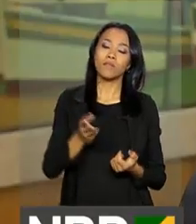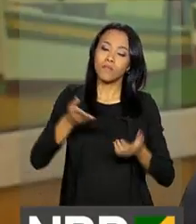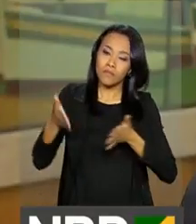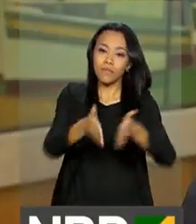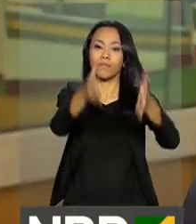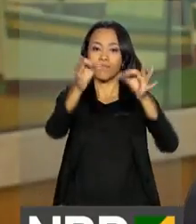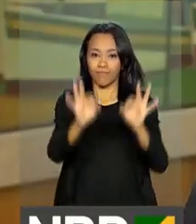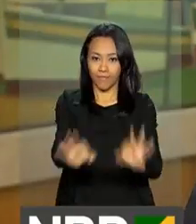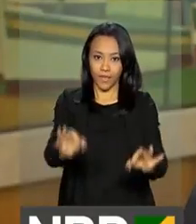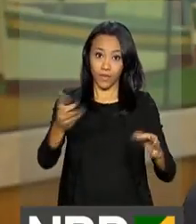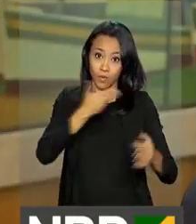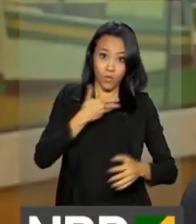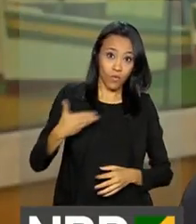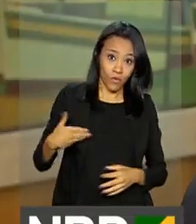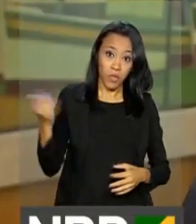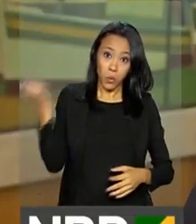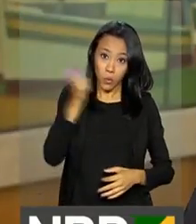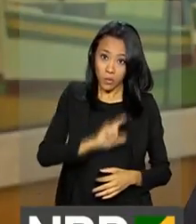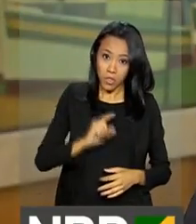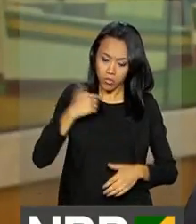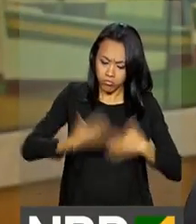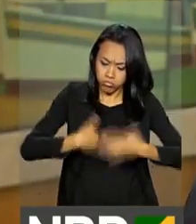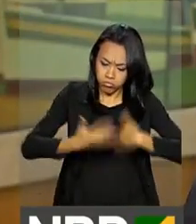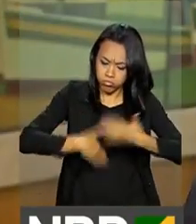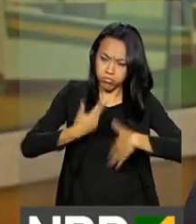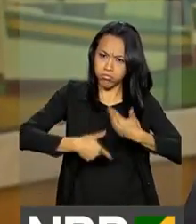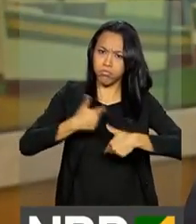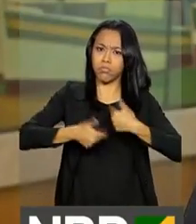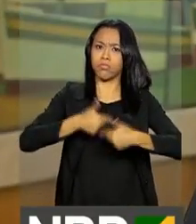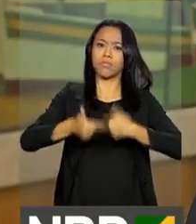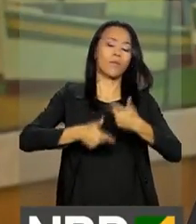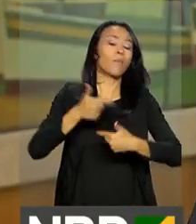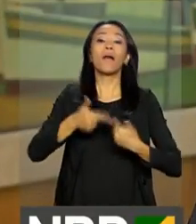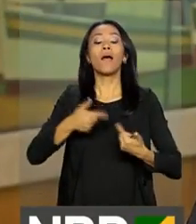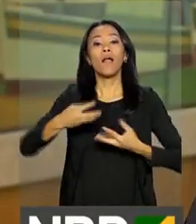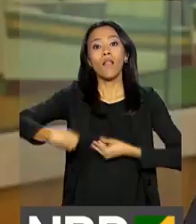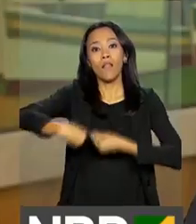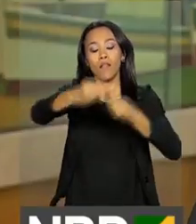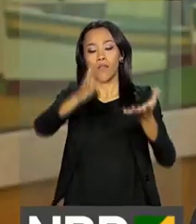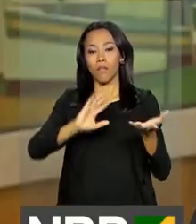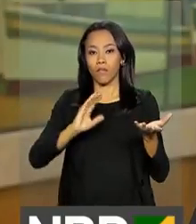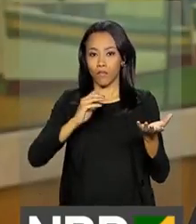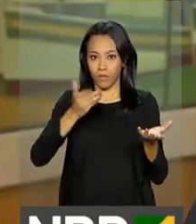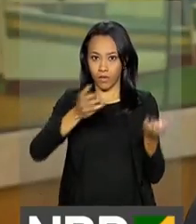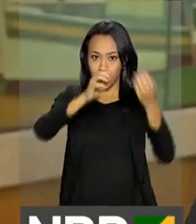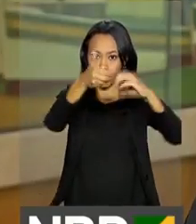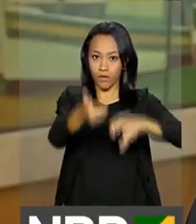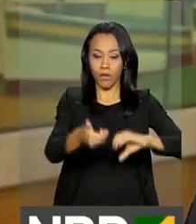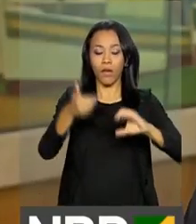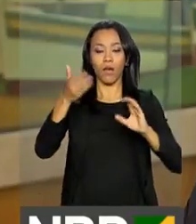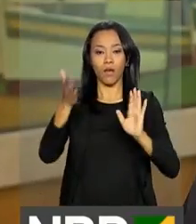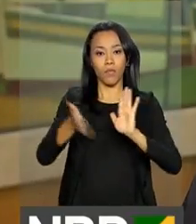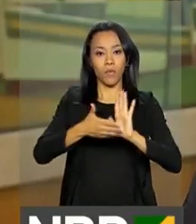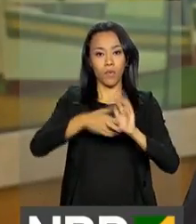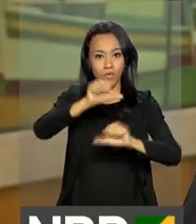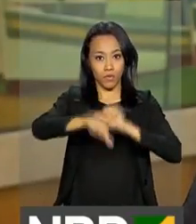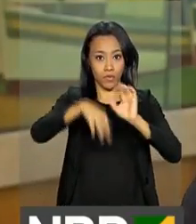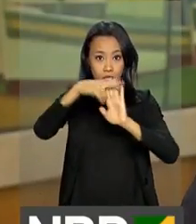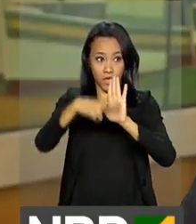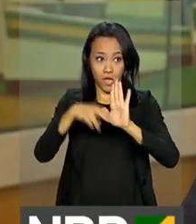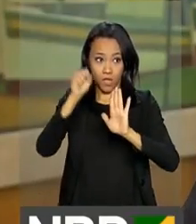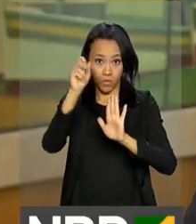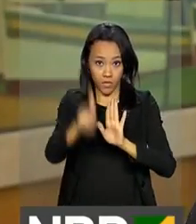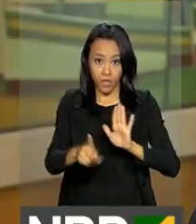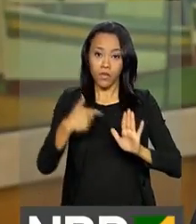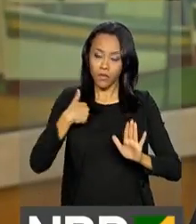governo cumpriu o seu dever, remeteu ao Congresso Nacional a reforma da Previdência. E, naturalmente,